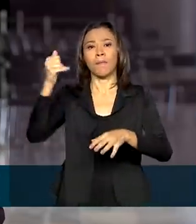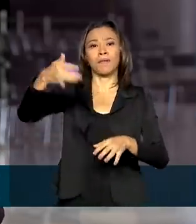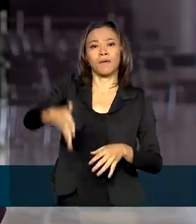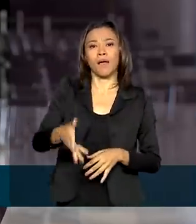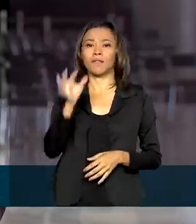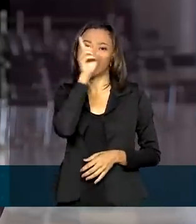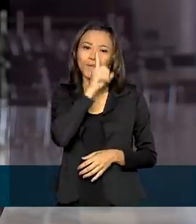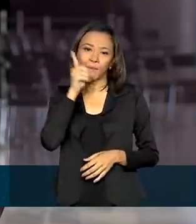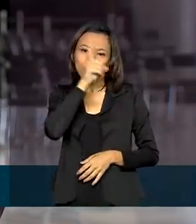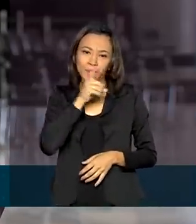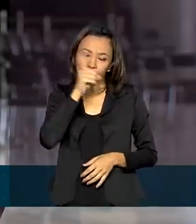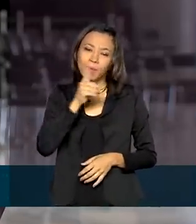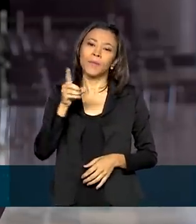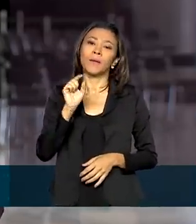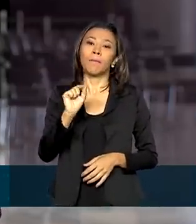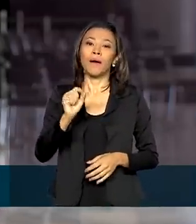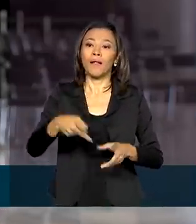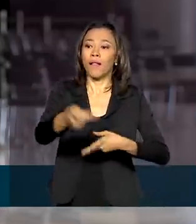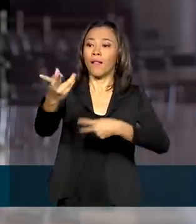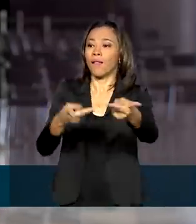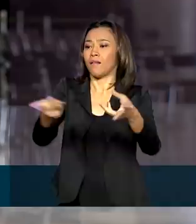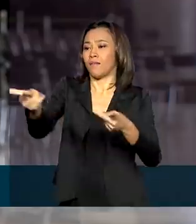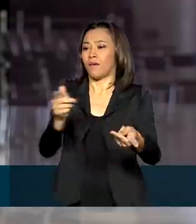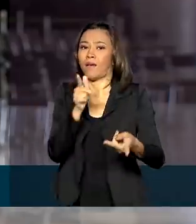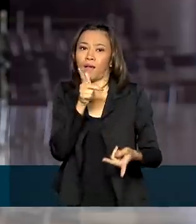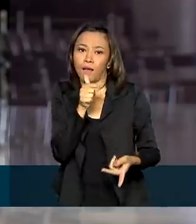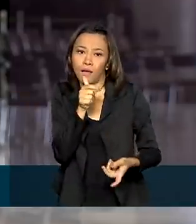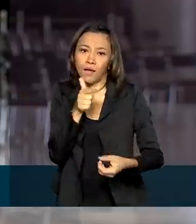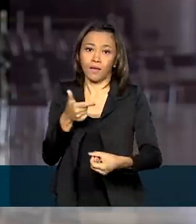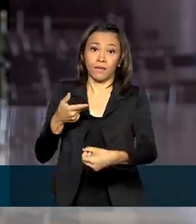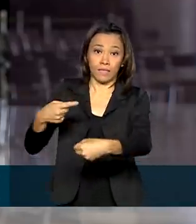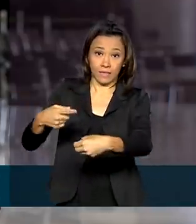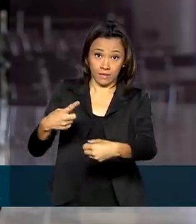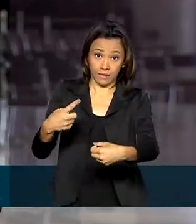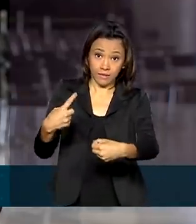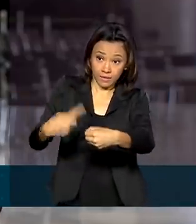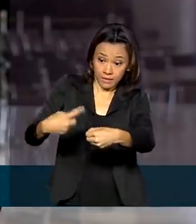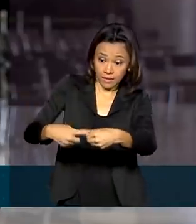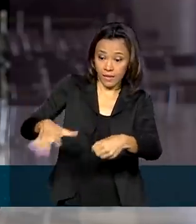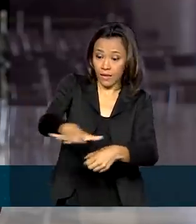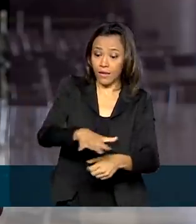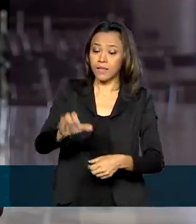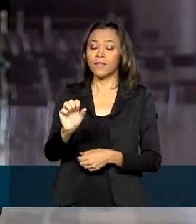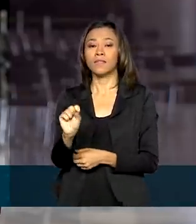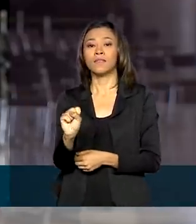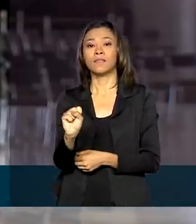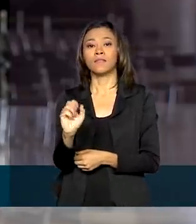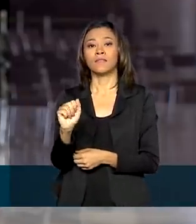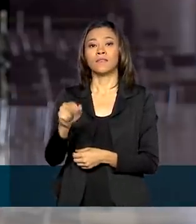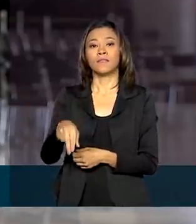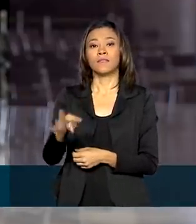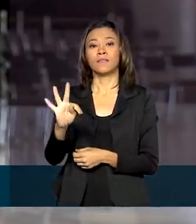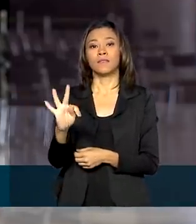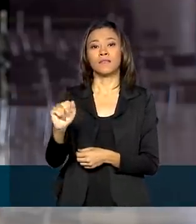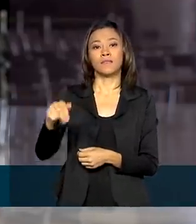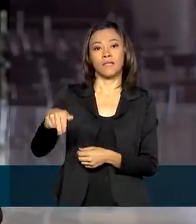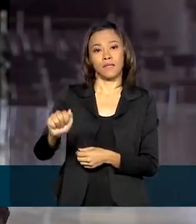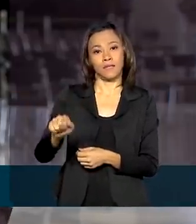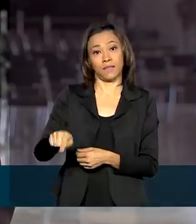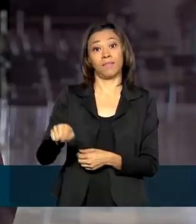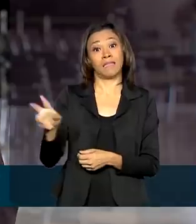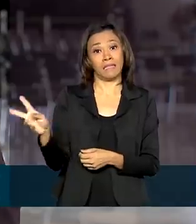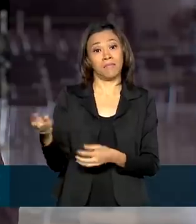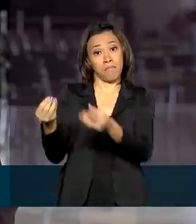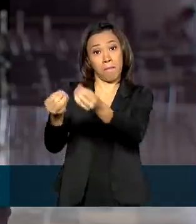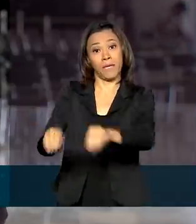reforçar a distribuição de água na cidade de Santana, segundo a maior do estado, já que o incêndio, o apagão, também